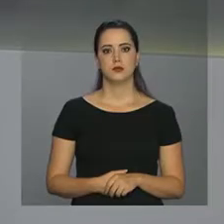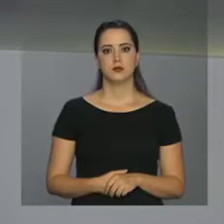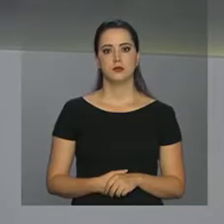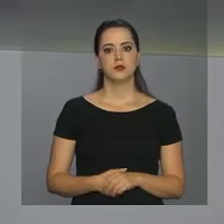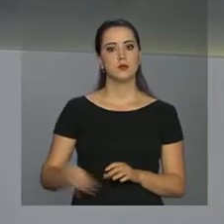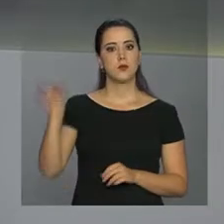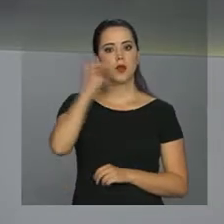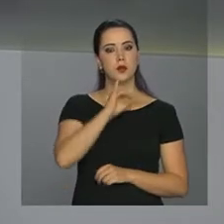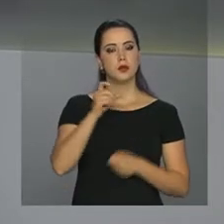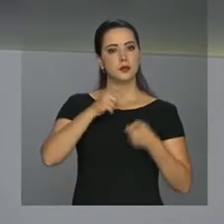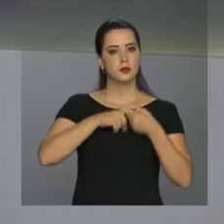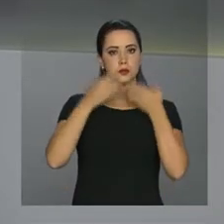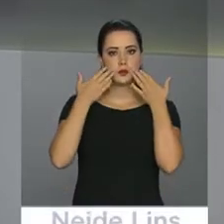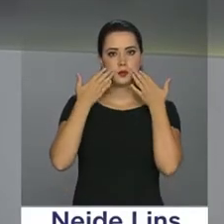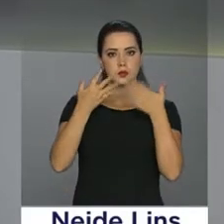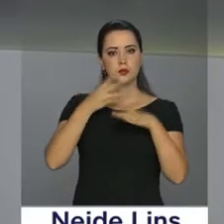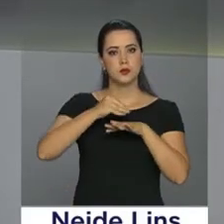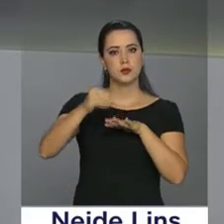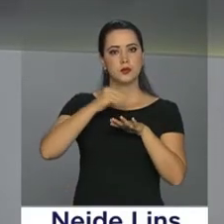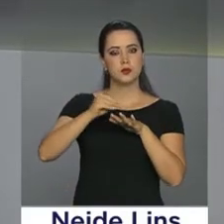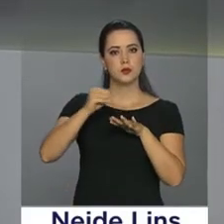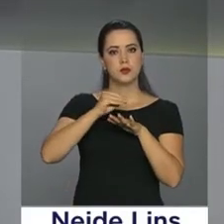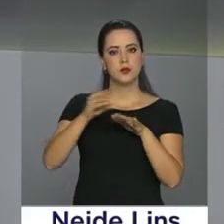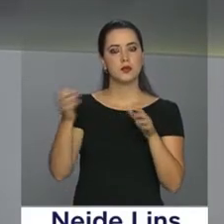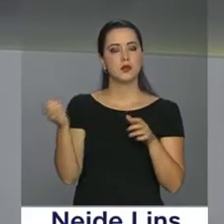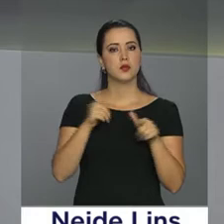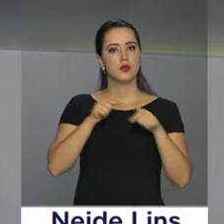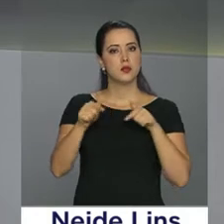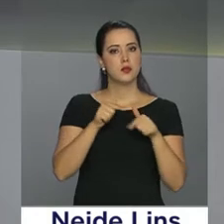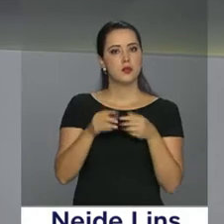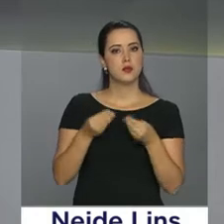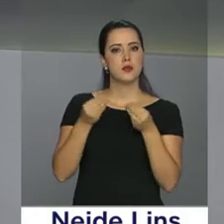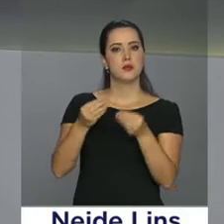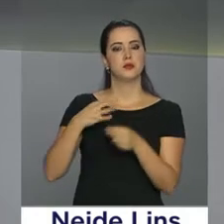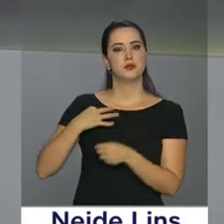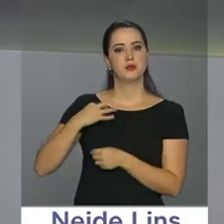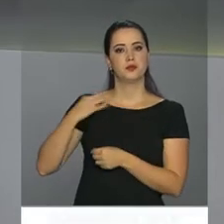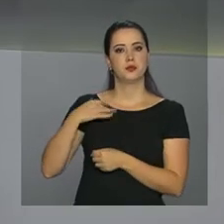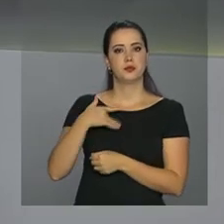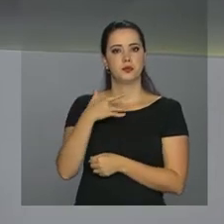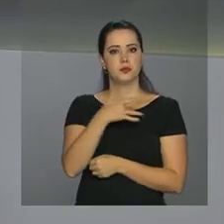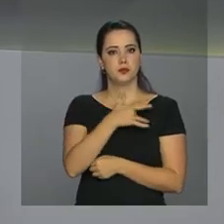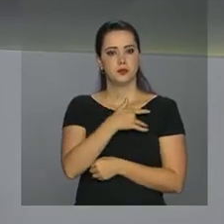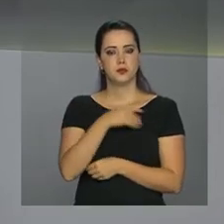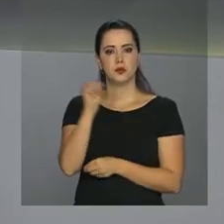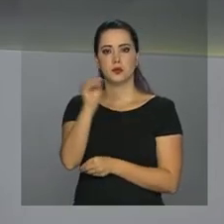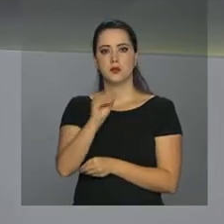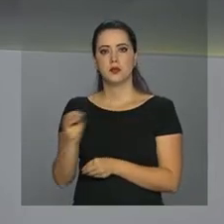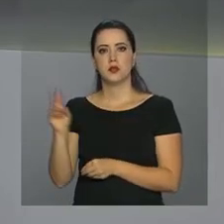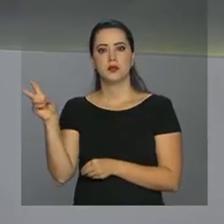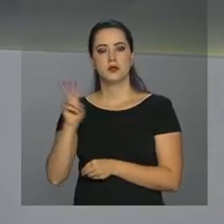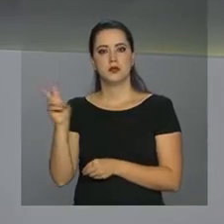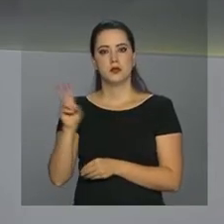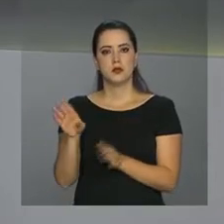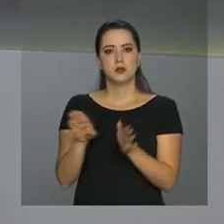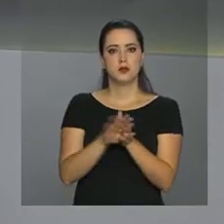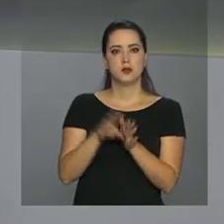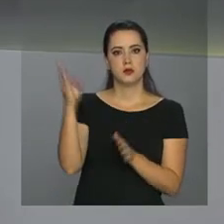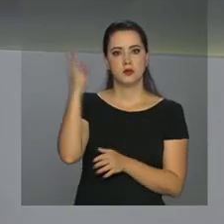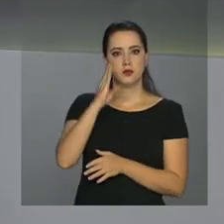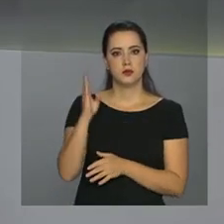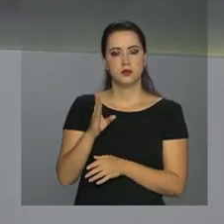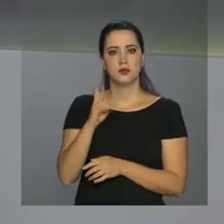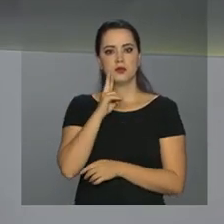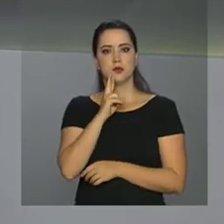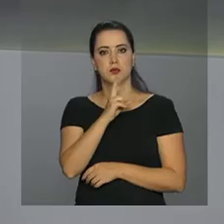Olá, estamos de volta com informações sobre o lançamento de uma ação que vai levar voluntários da área de saúde para atender venezuelanos que chegam ao